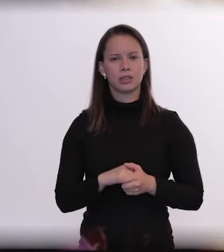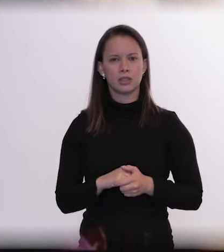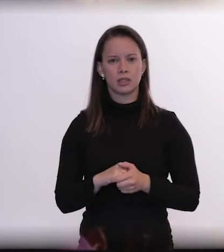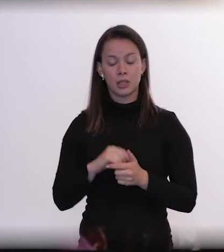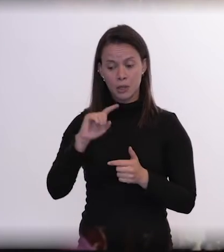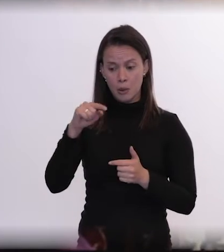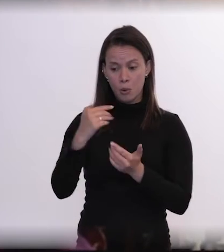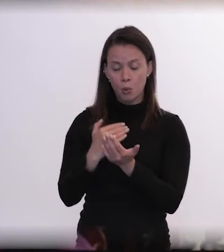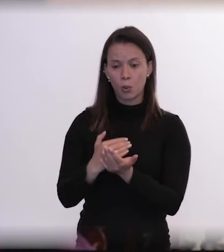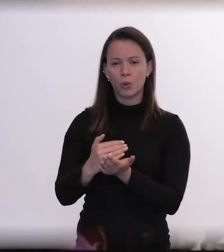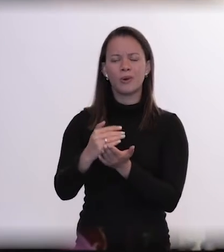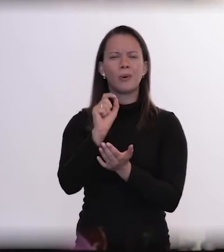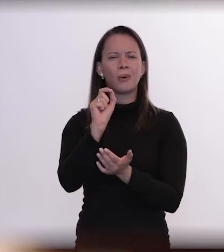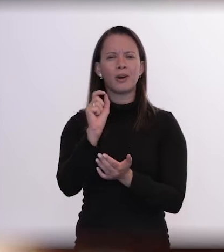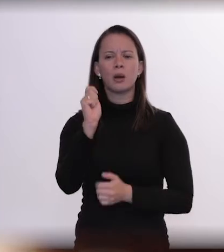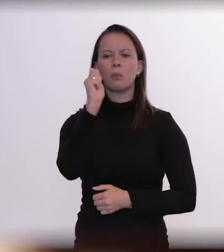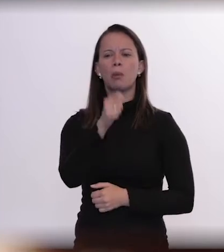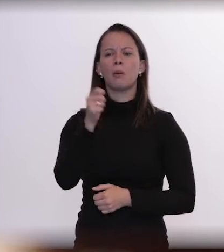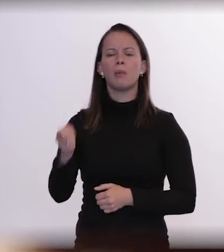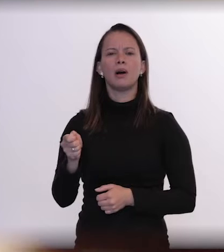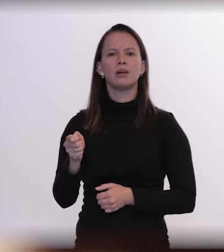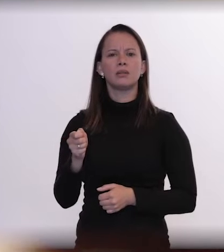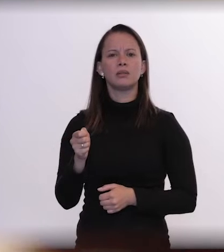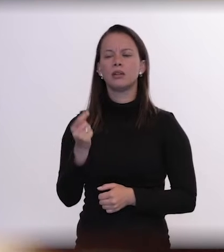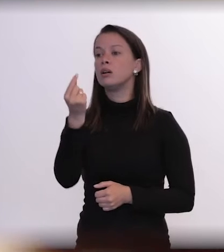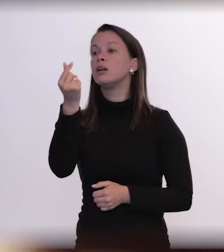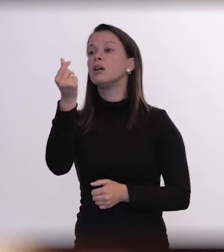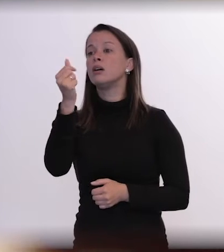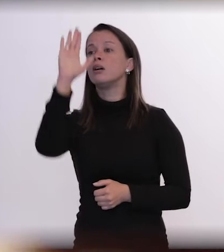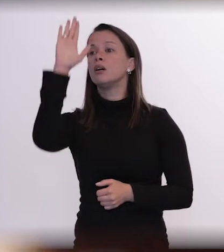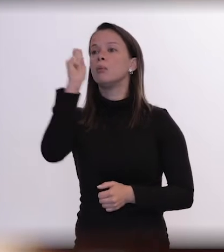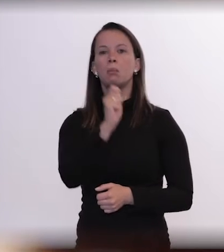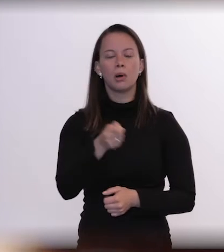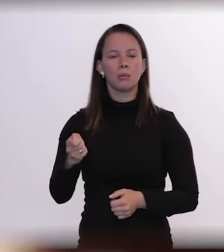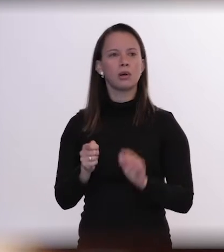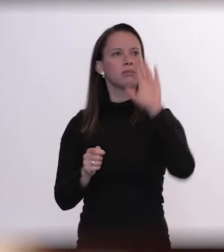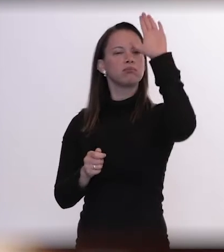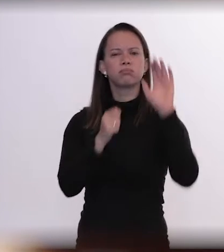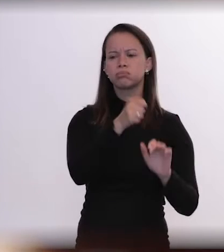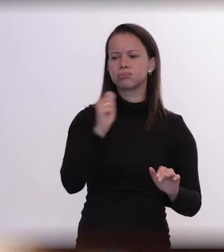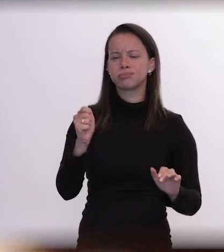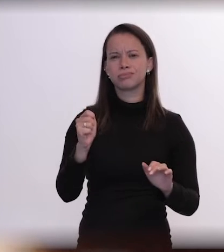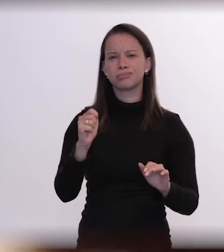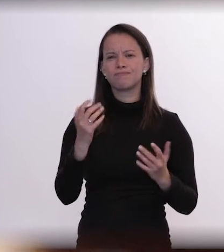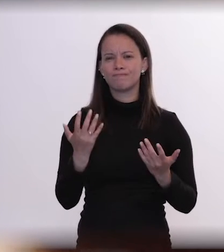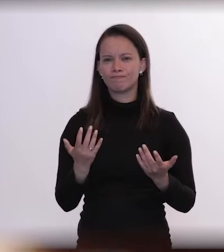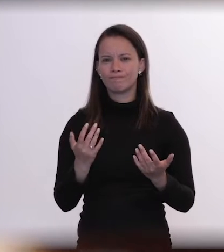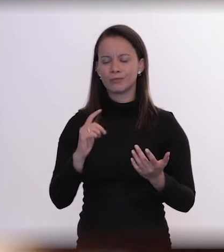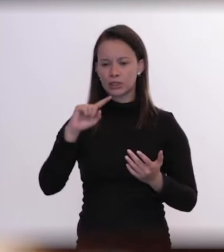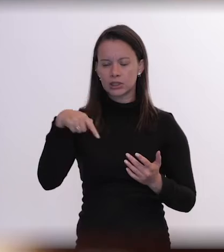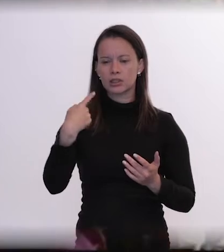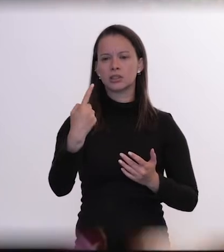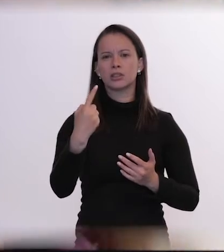Desde que o leilão foi anunciado nos anos 2000 e depois quando ela começou a ser construída no início da segunda